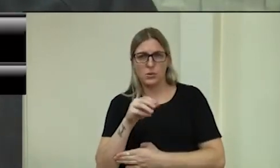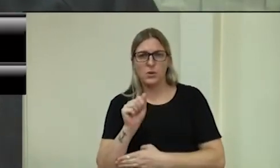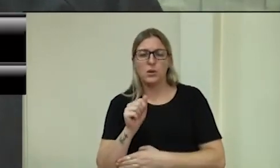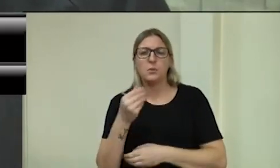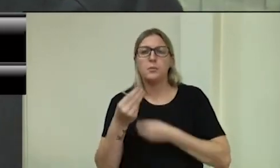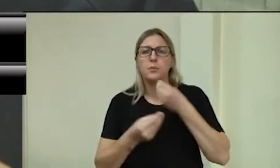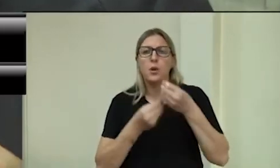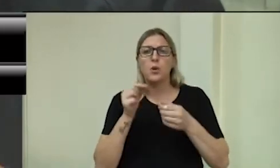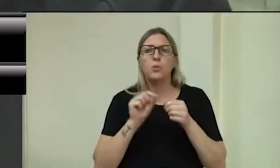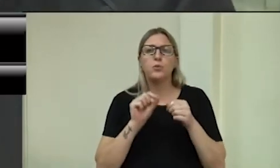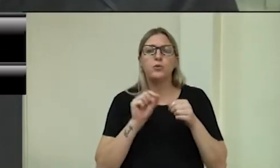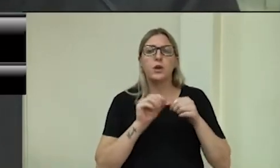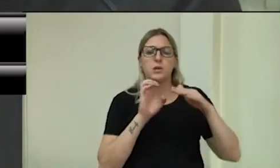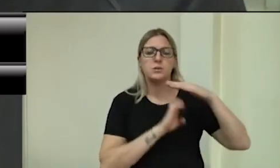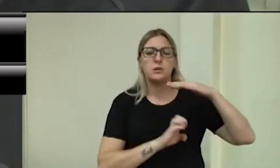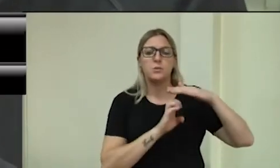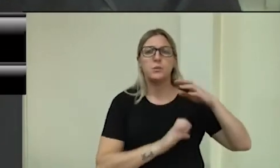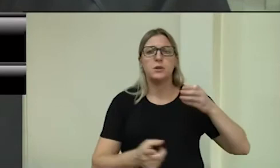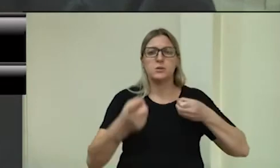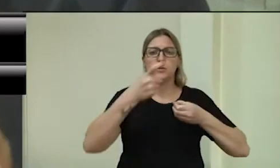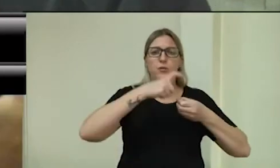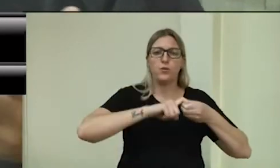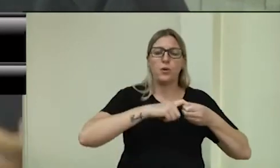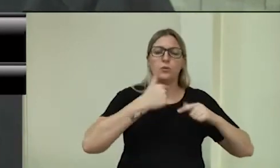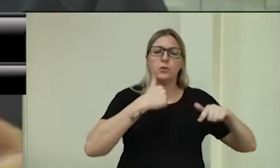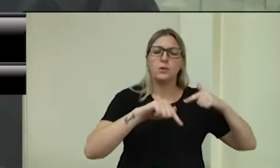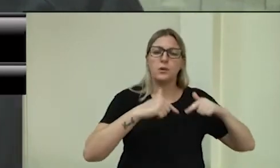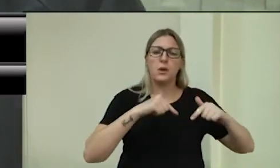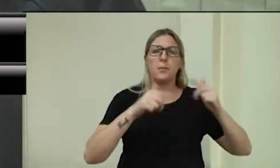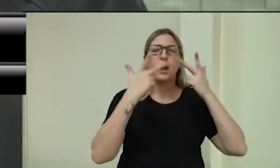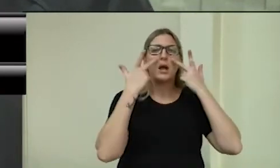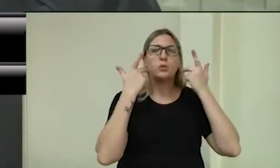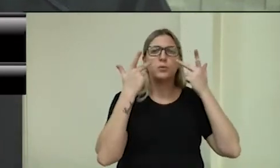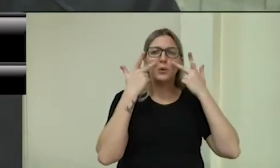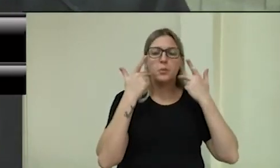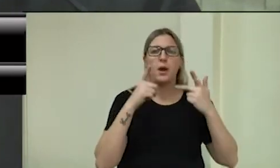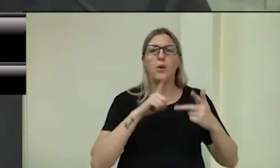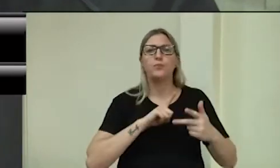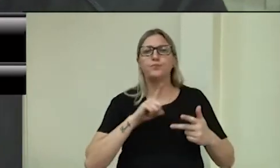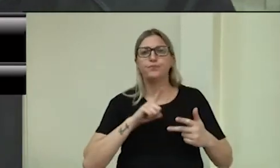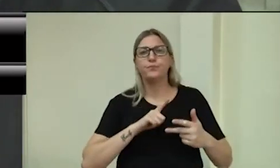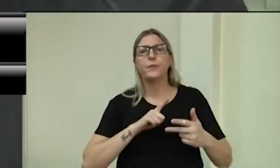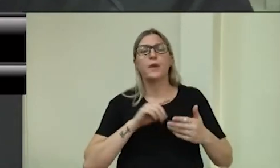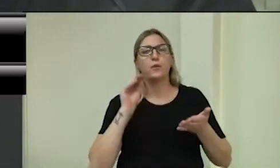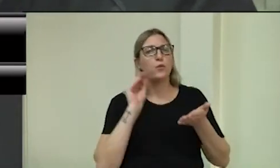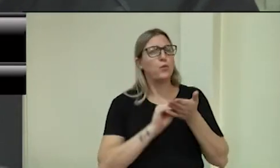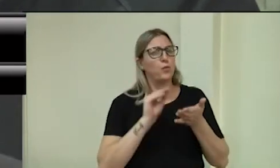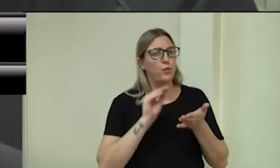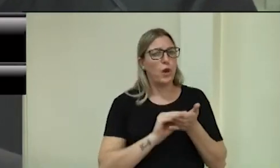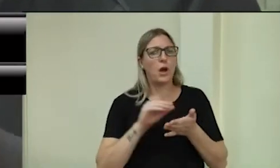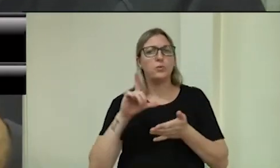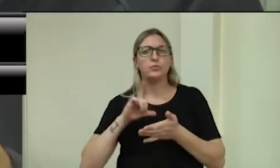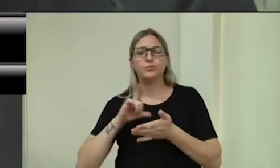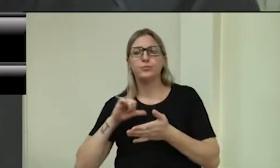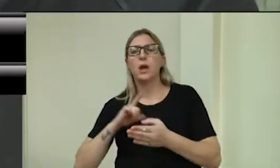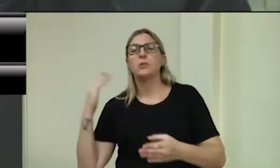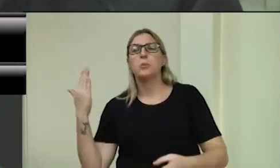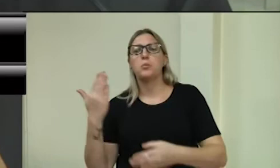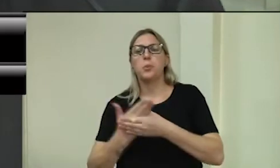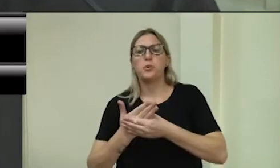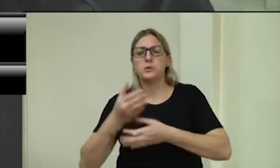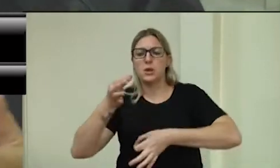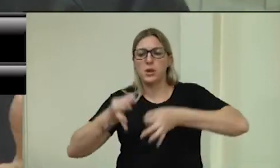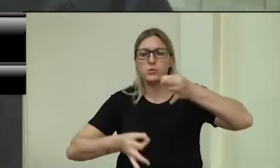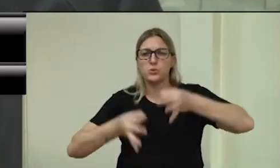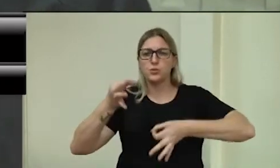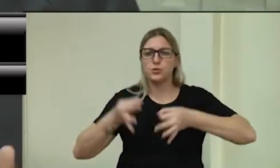serviços normais. Hoje, tem um déficit bem grande, tem uma demanda judicial que está dos dois lados, digamos